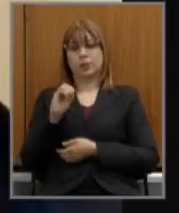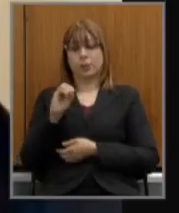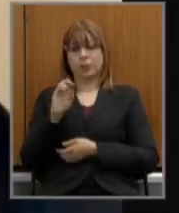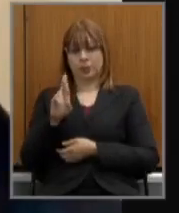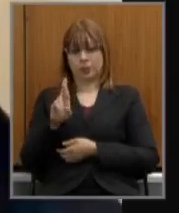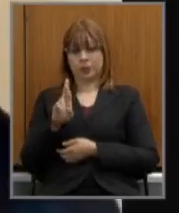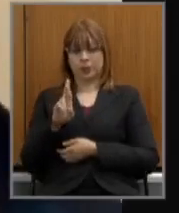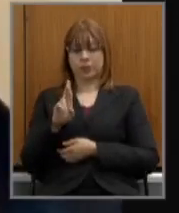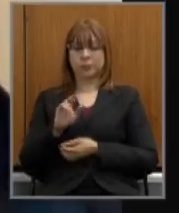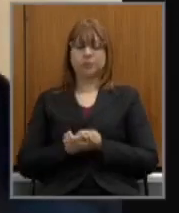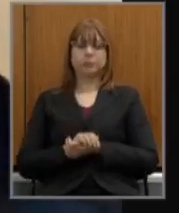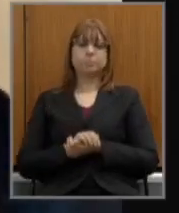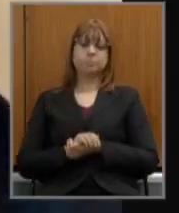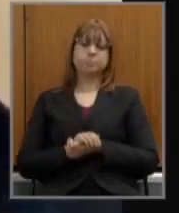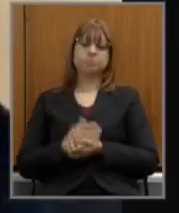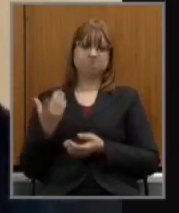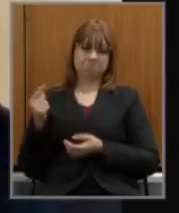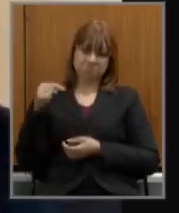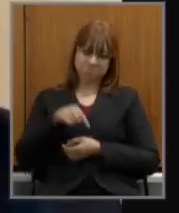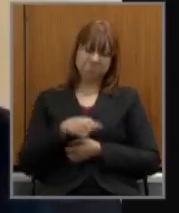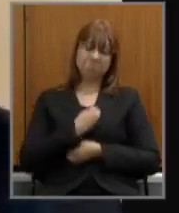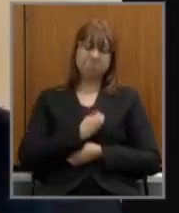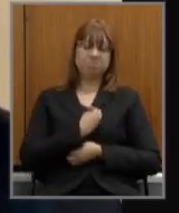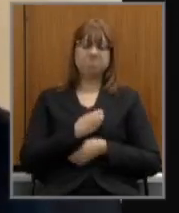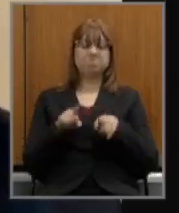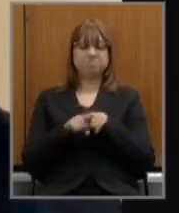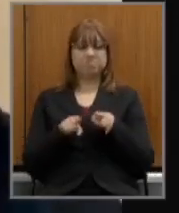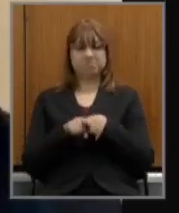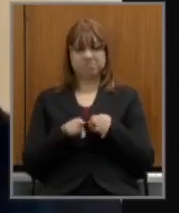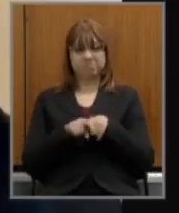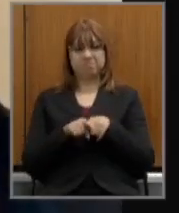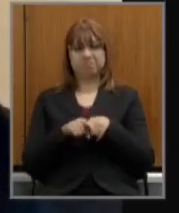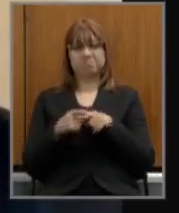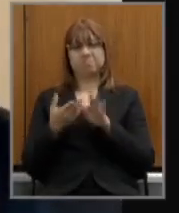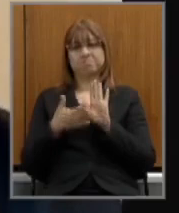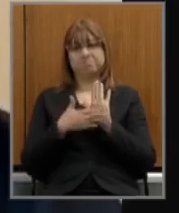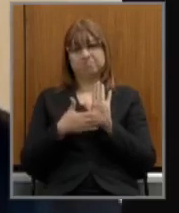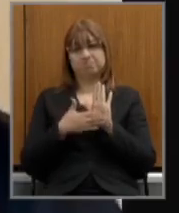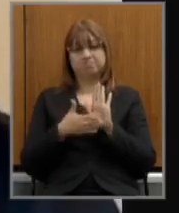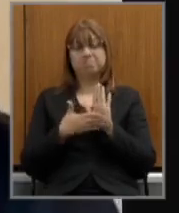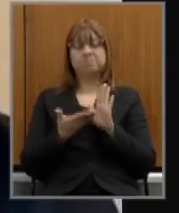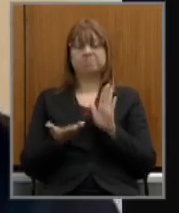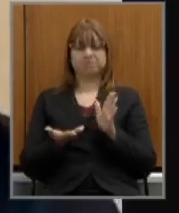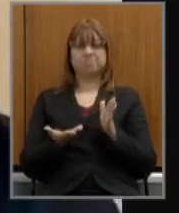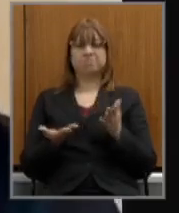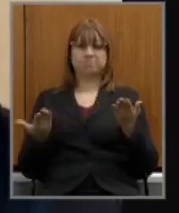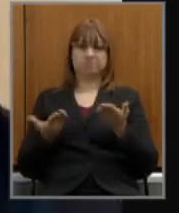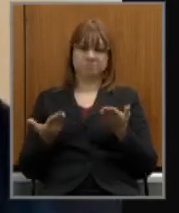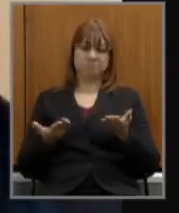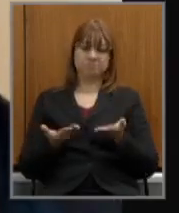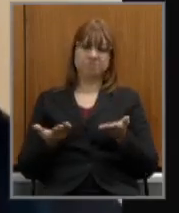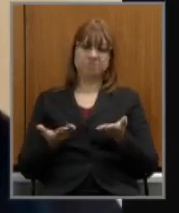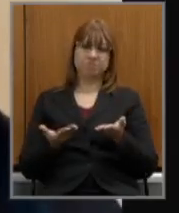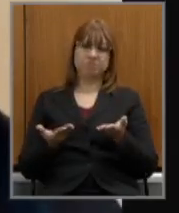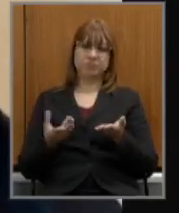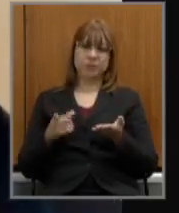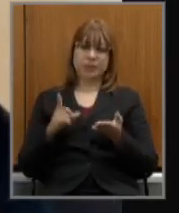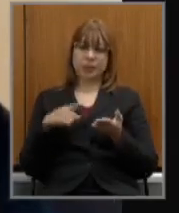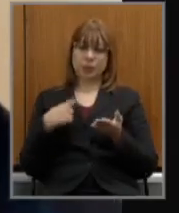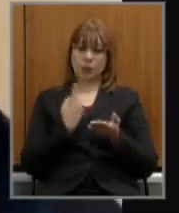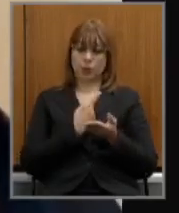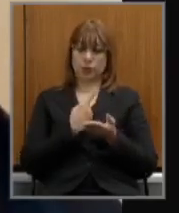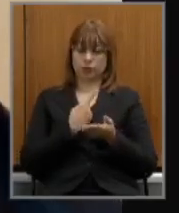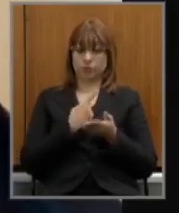exposição desta proposta que nós estamos aí recebendo na casa e temos um prazo muito curto